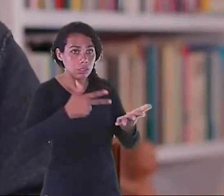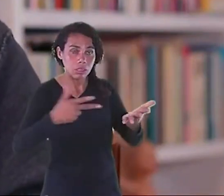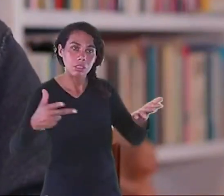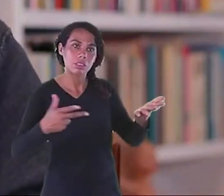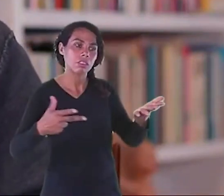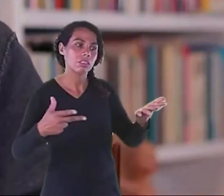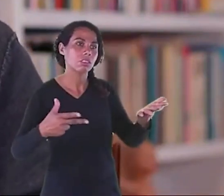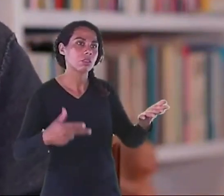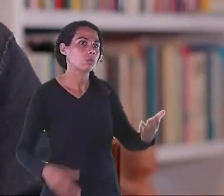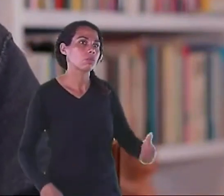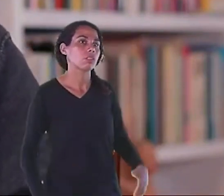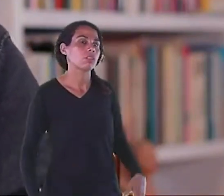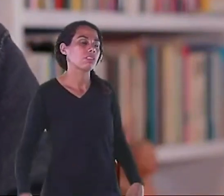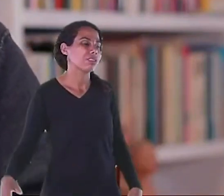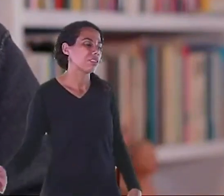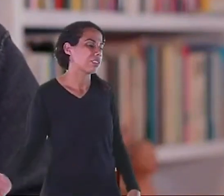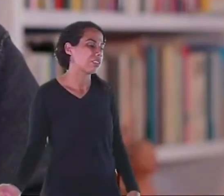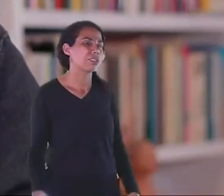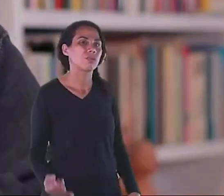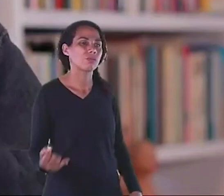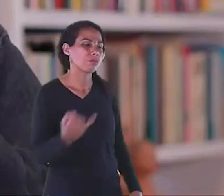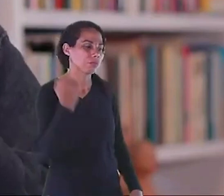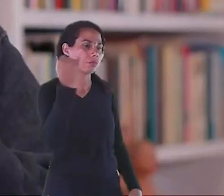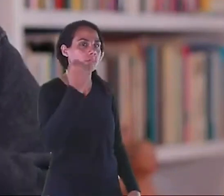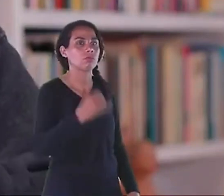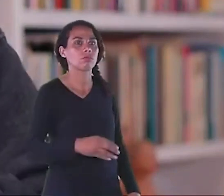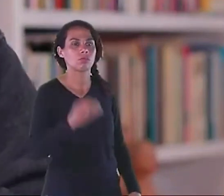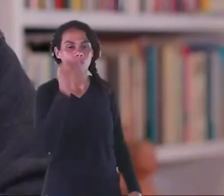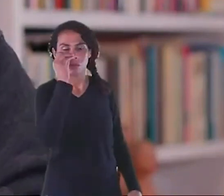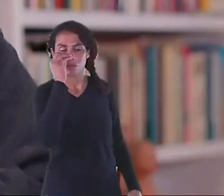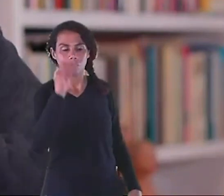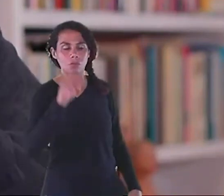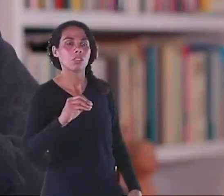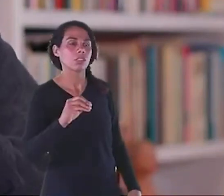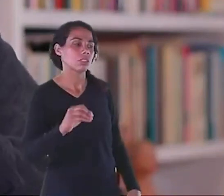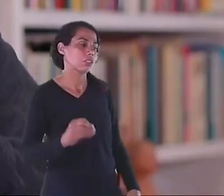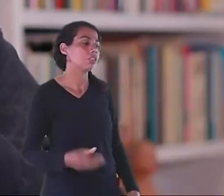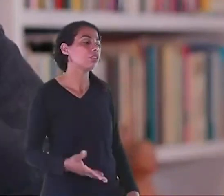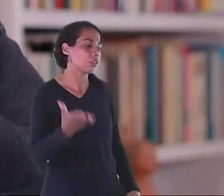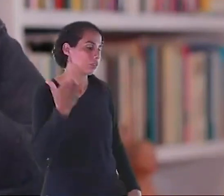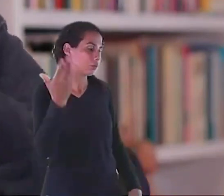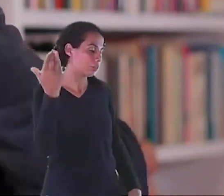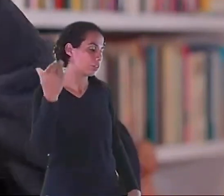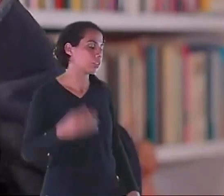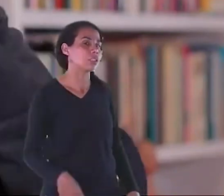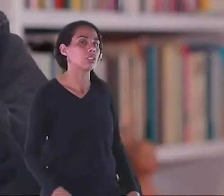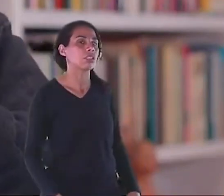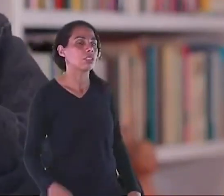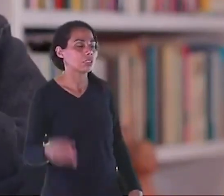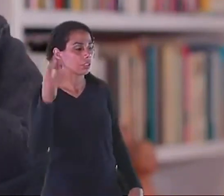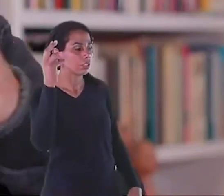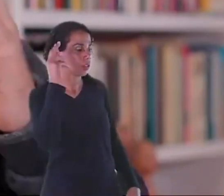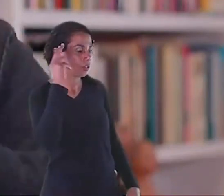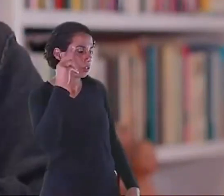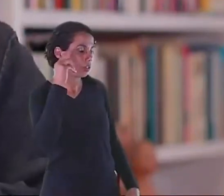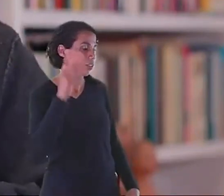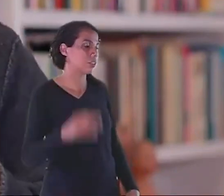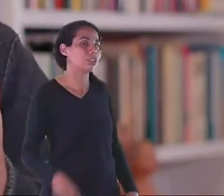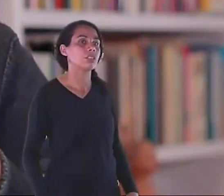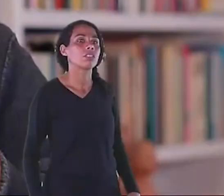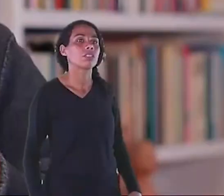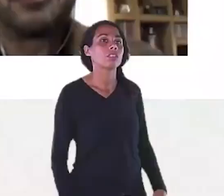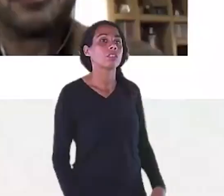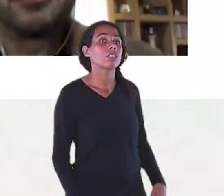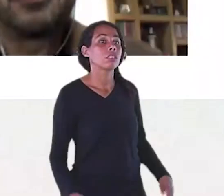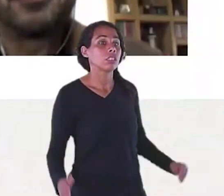especialização Me parece Em certa medida Que a profissão de design É muito Atacada